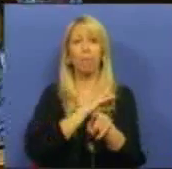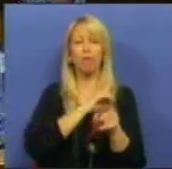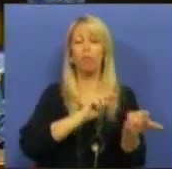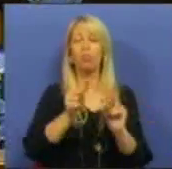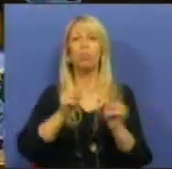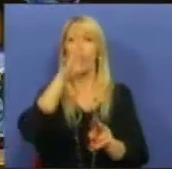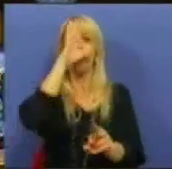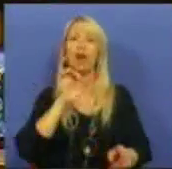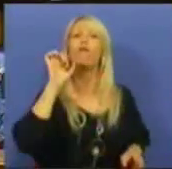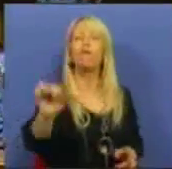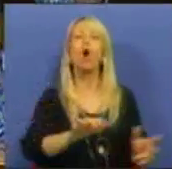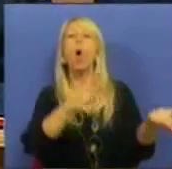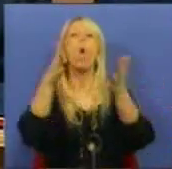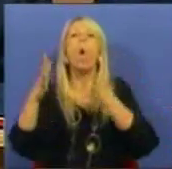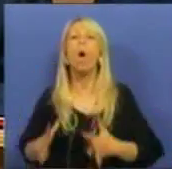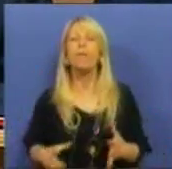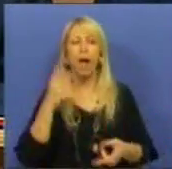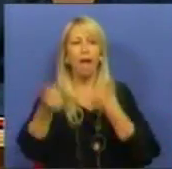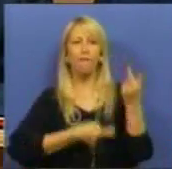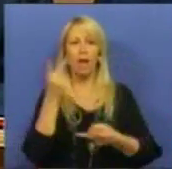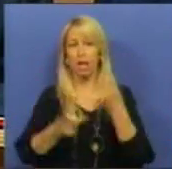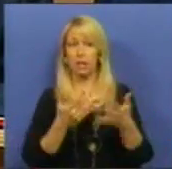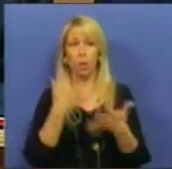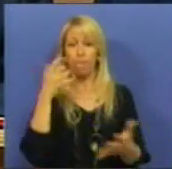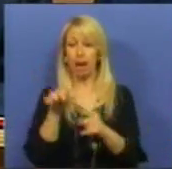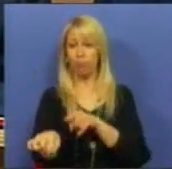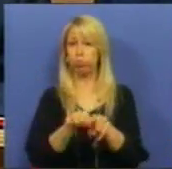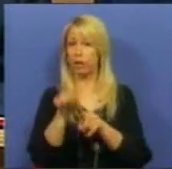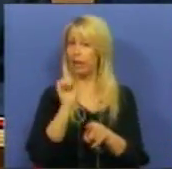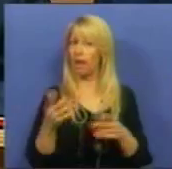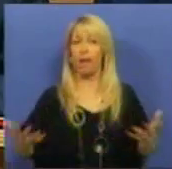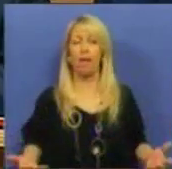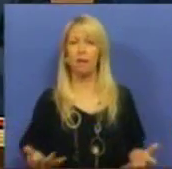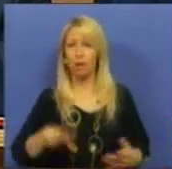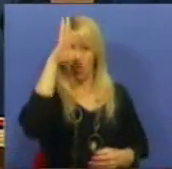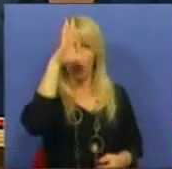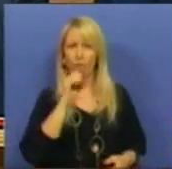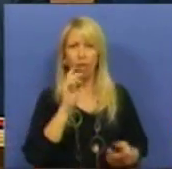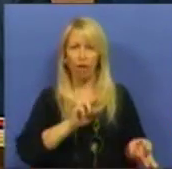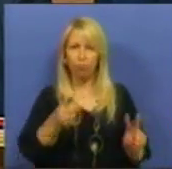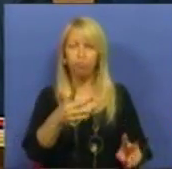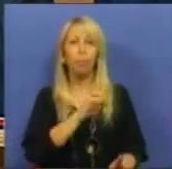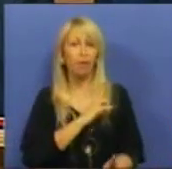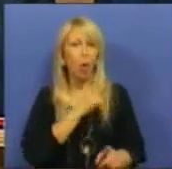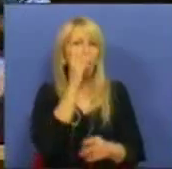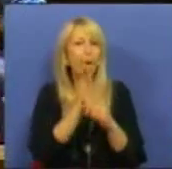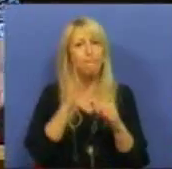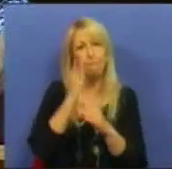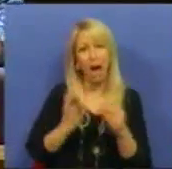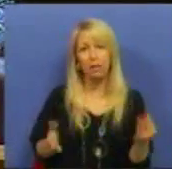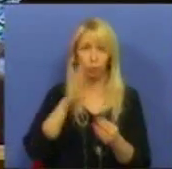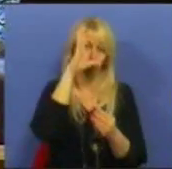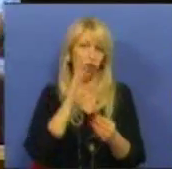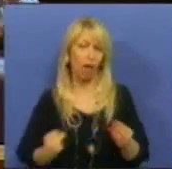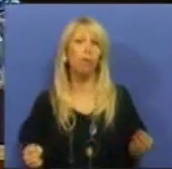Onde está a avaliação do impacto desta política? O seu Governo vai privatizar uma parte, da parte do